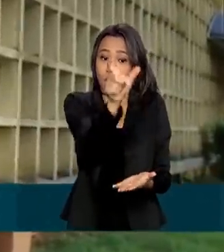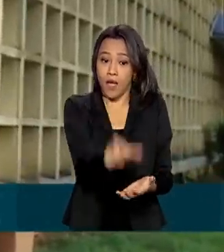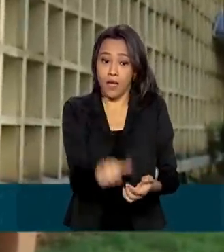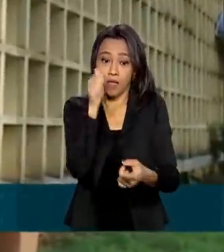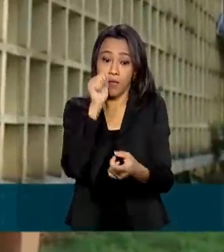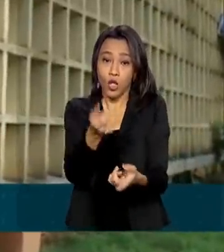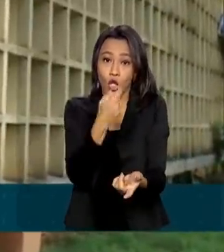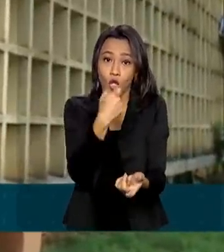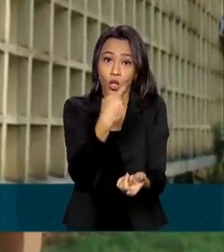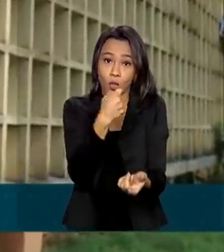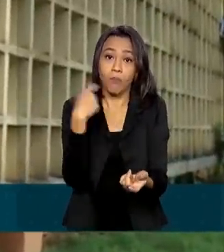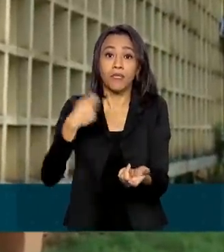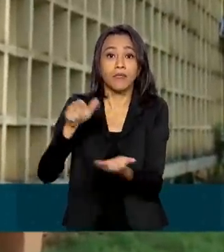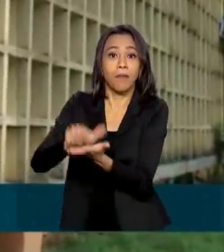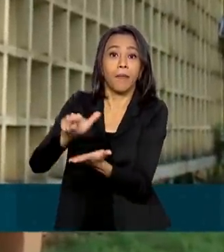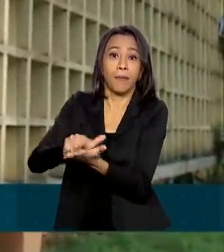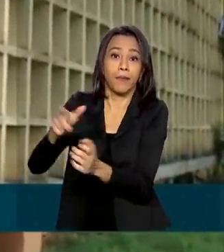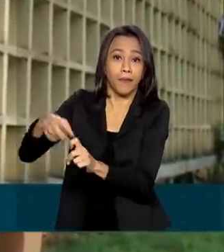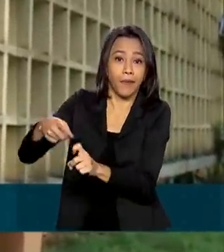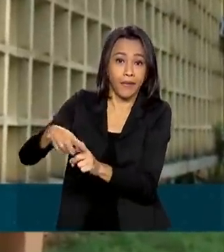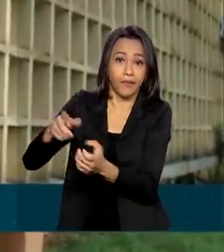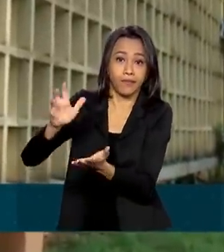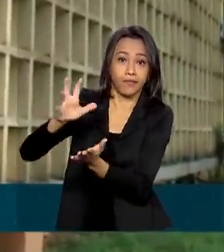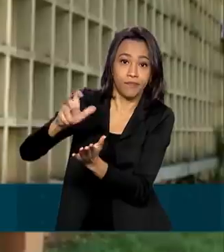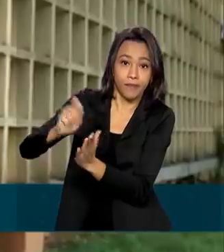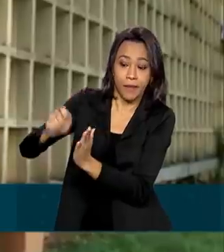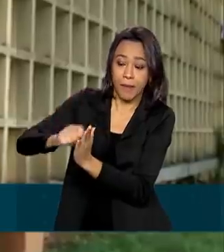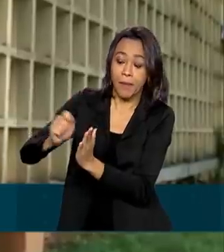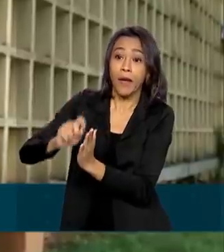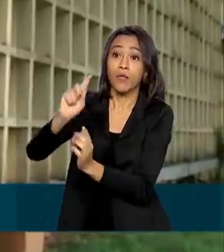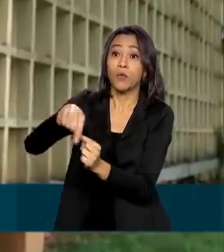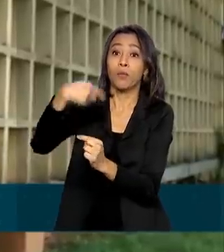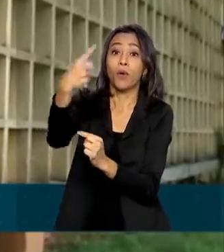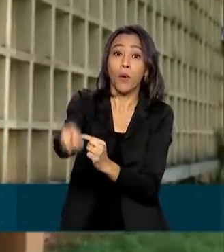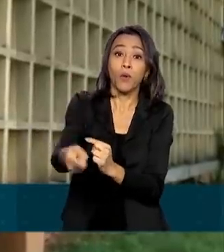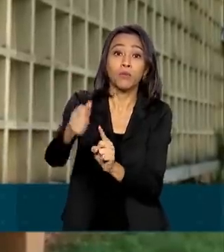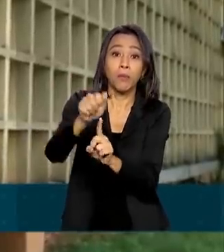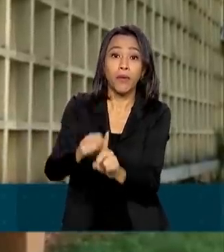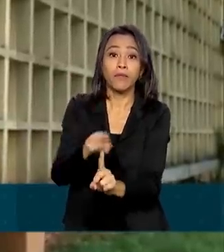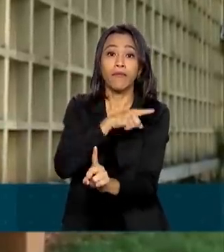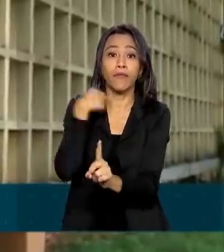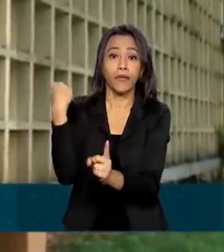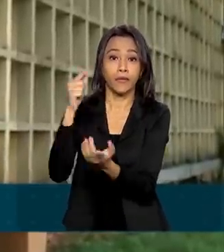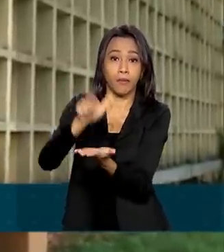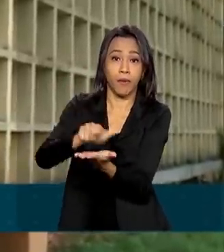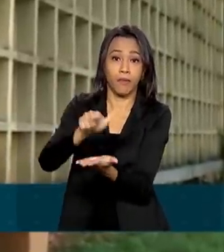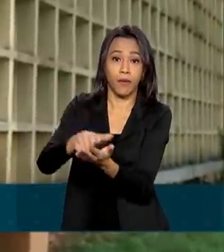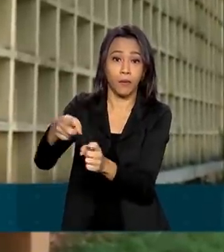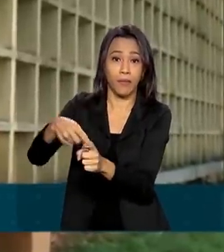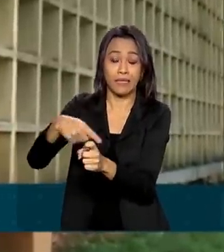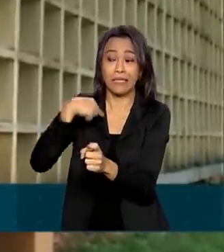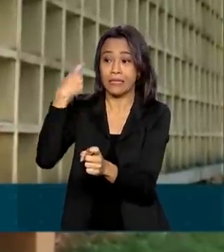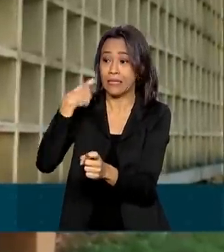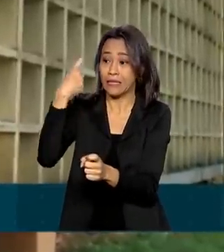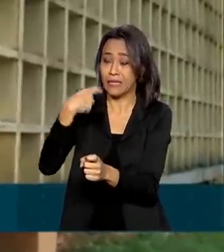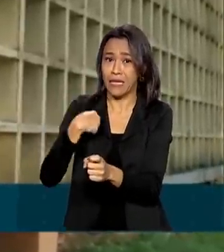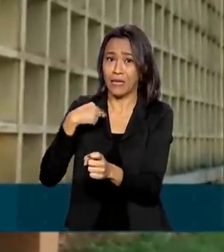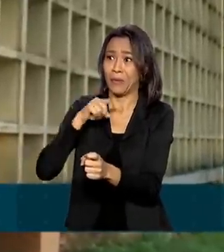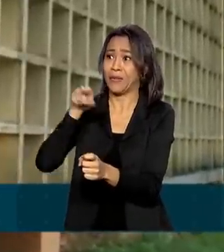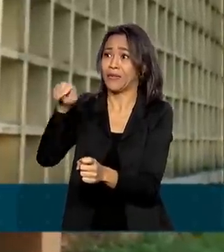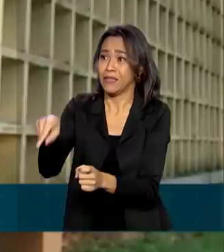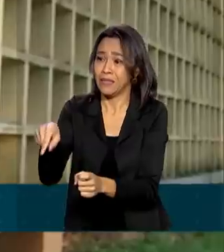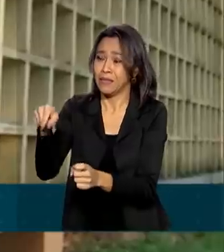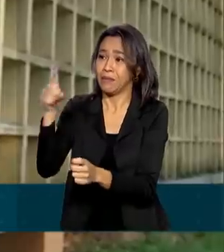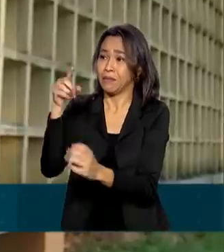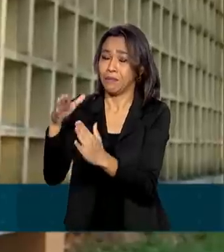controlado por receita. A prescrição vem esse mês que vem e ela já estava preocupada em ter de ir a um hospital para